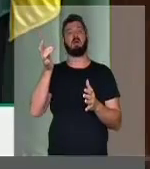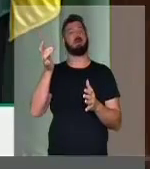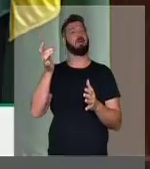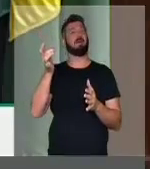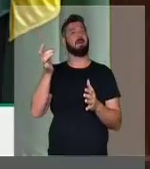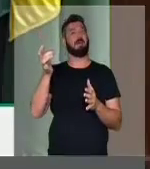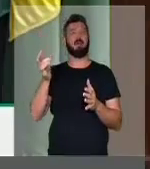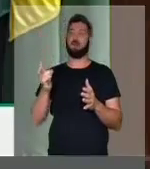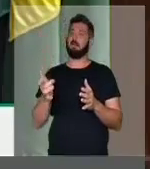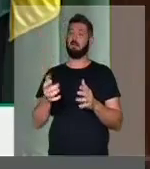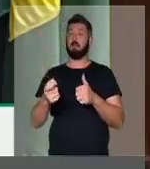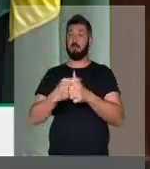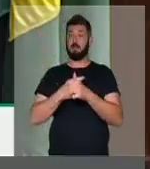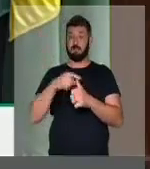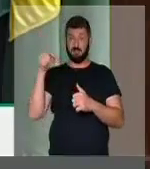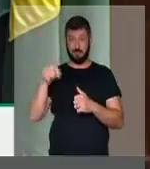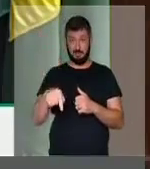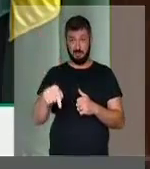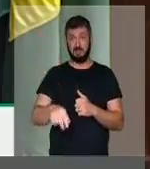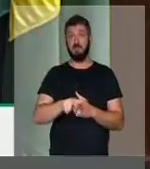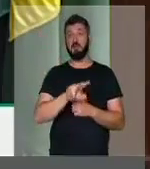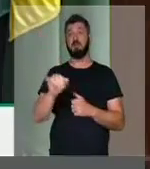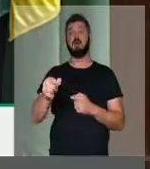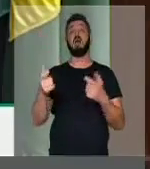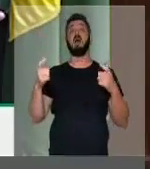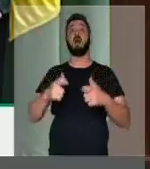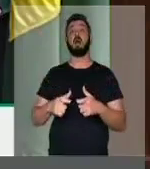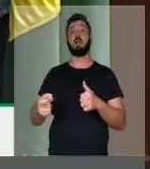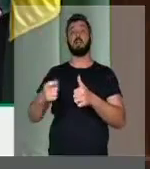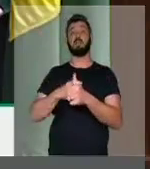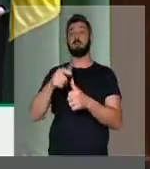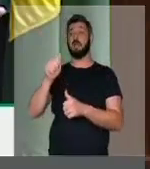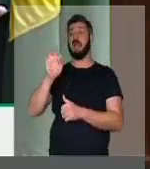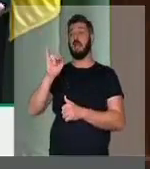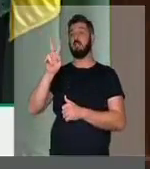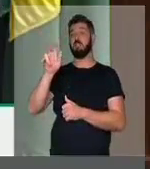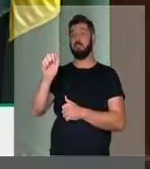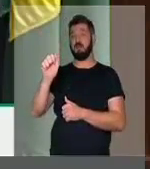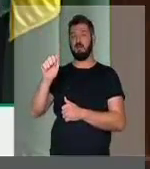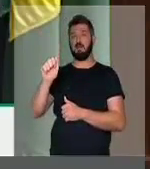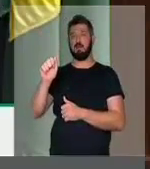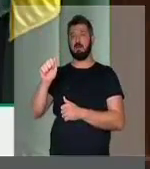dívidas irão para a dívida ativa da União.